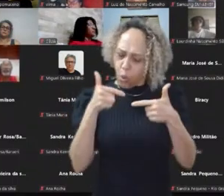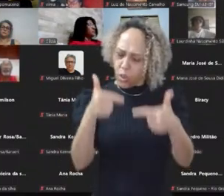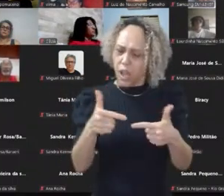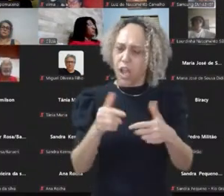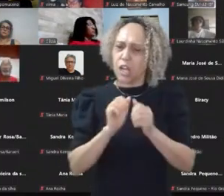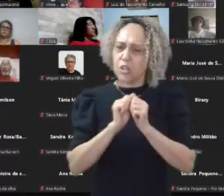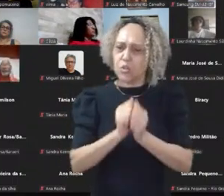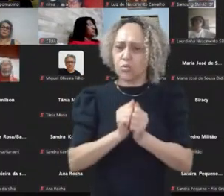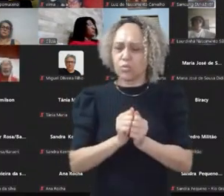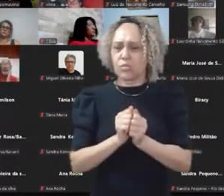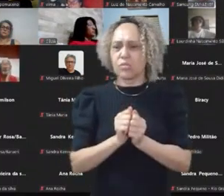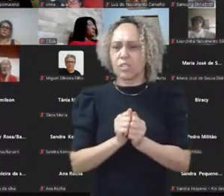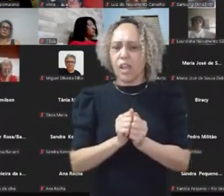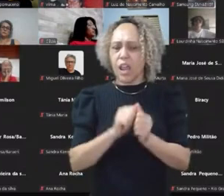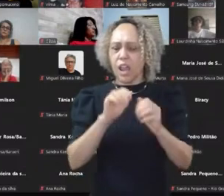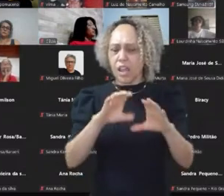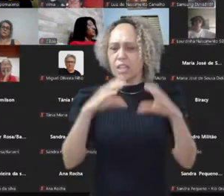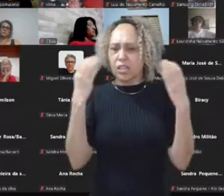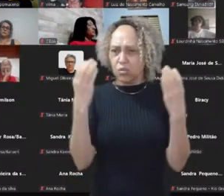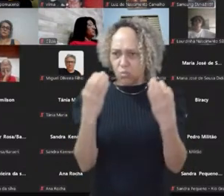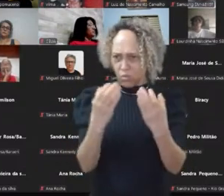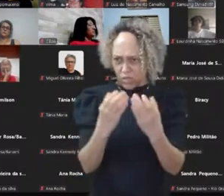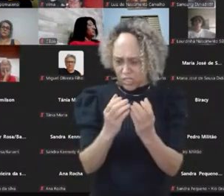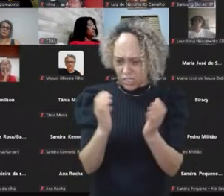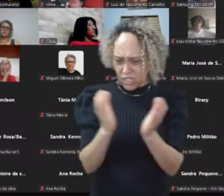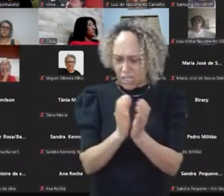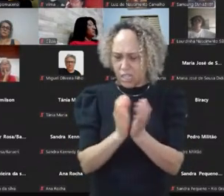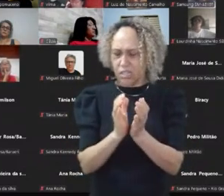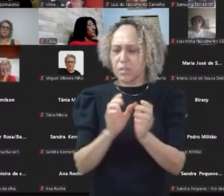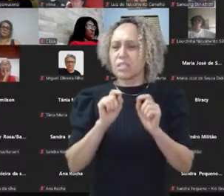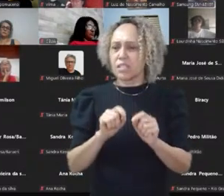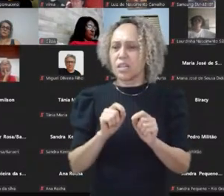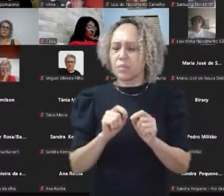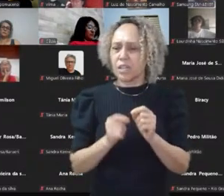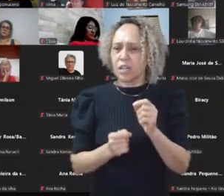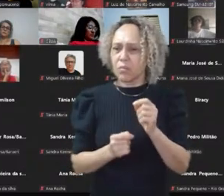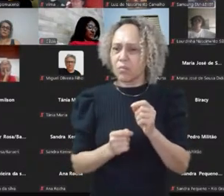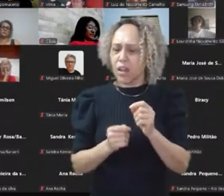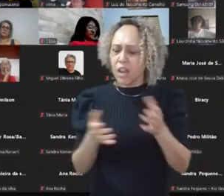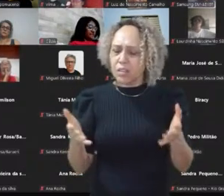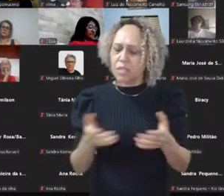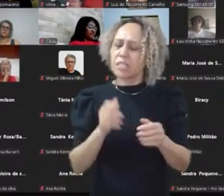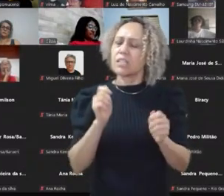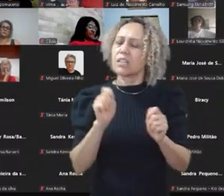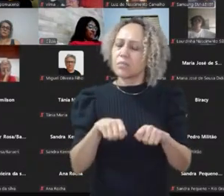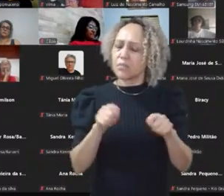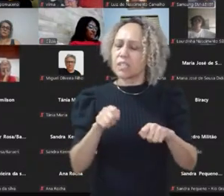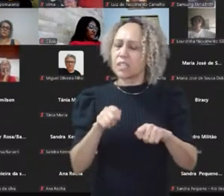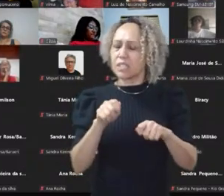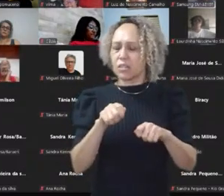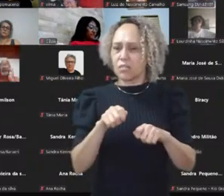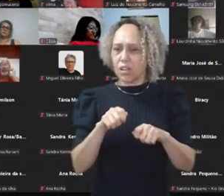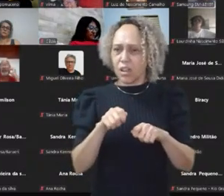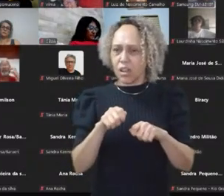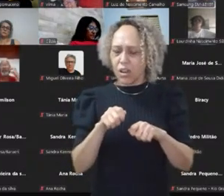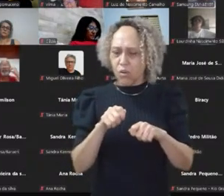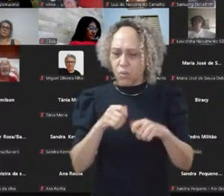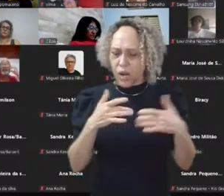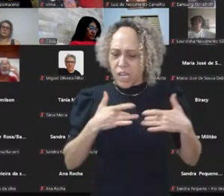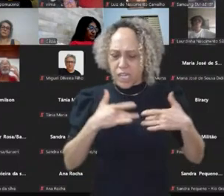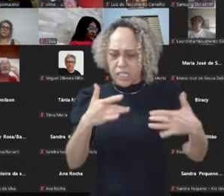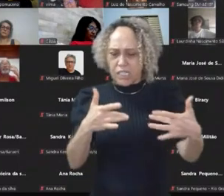comunidades também em rede de solidariedade, porque nós precisamos ser contra-hegemônico dentro da plataforma. Uma coisa que a gente não fala é que